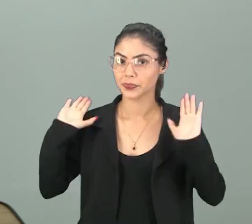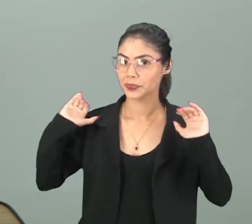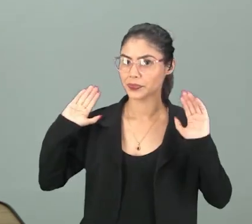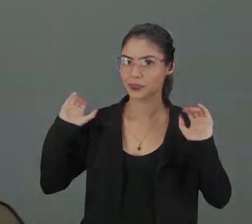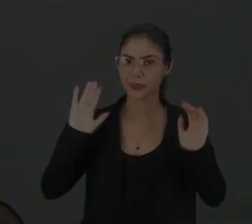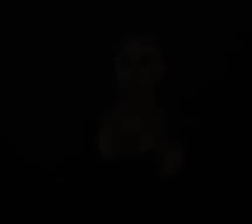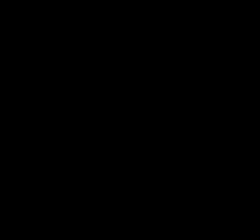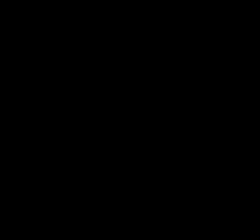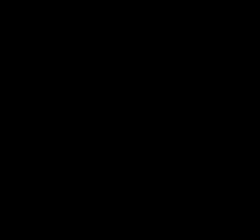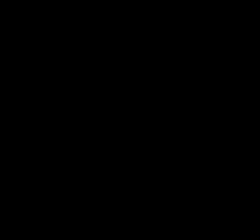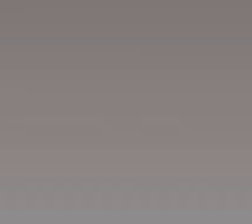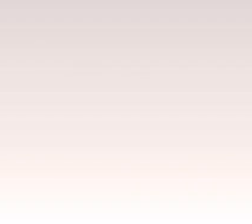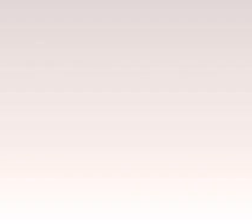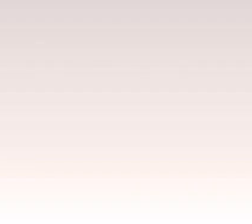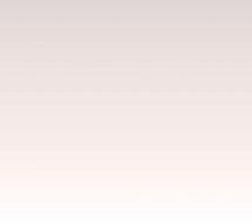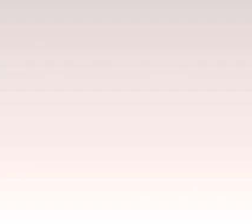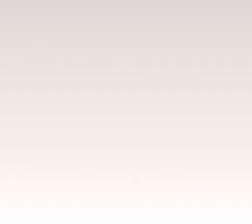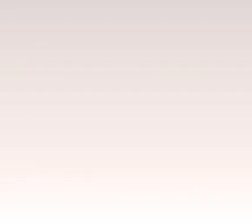mais!